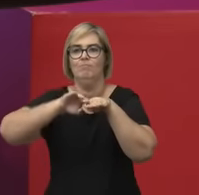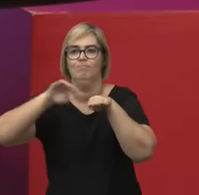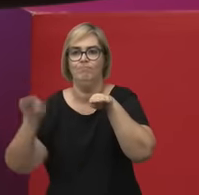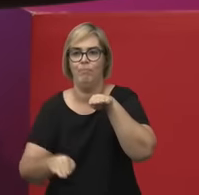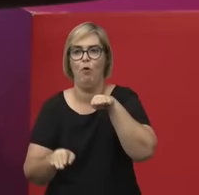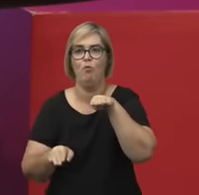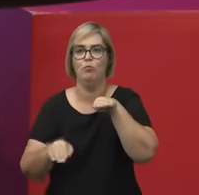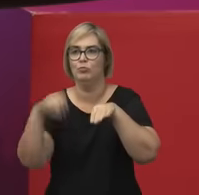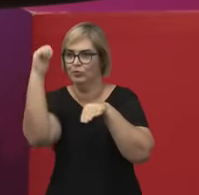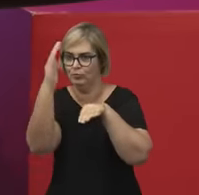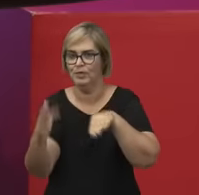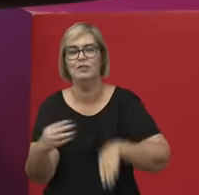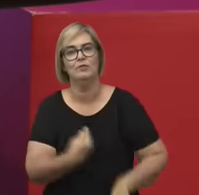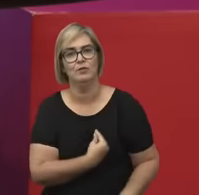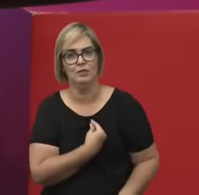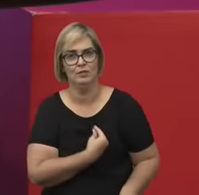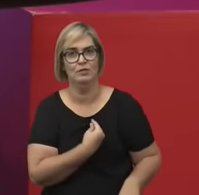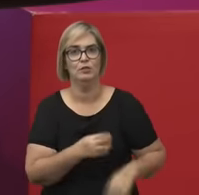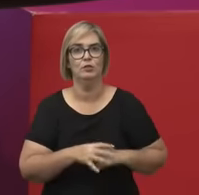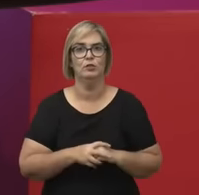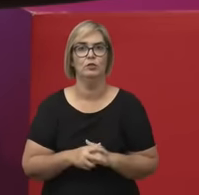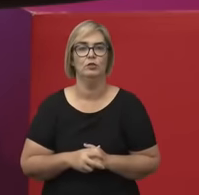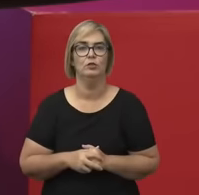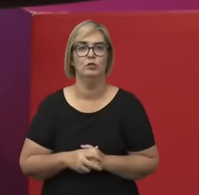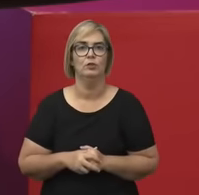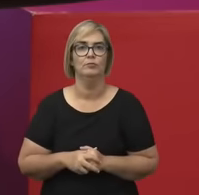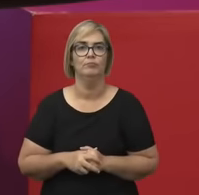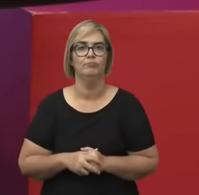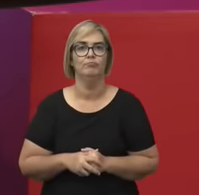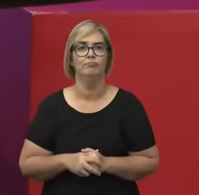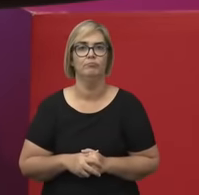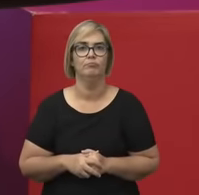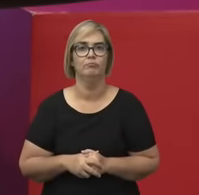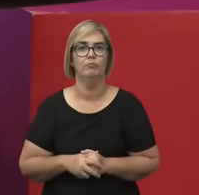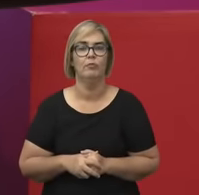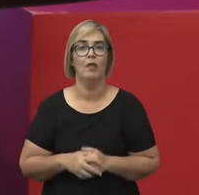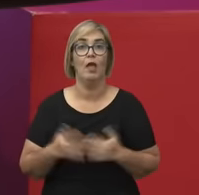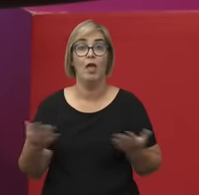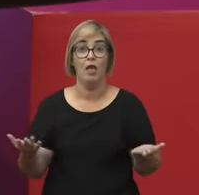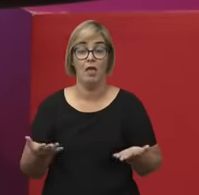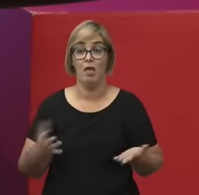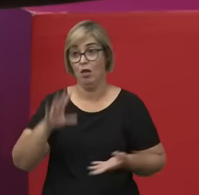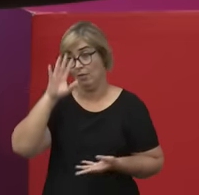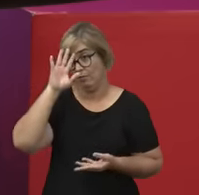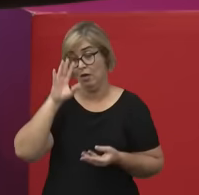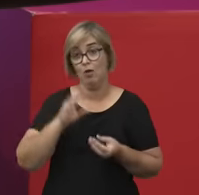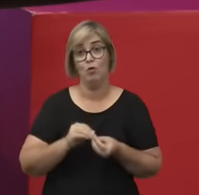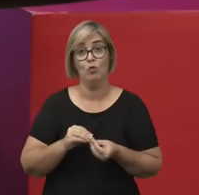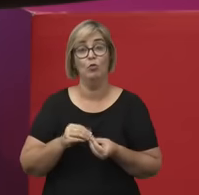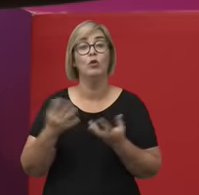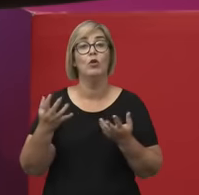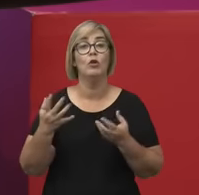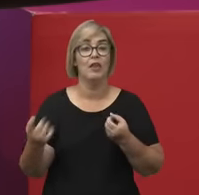aí, enfim, para completar, eu queria voltar para aquele começo e falar que